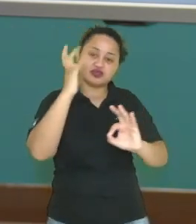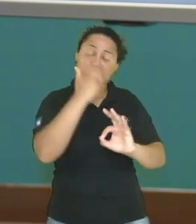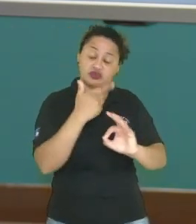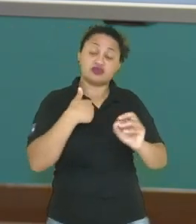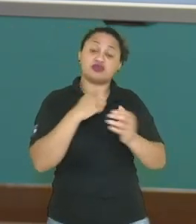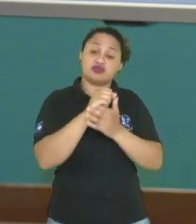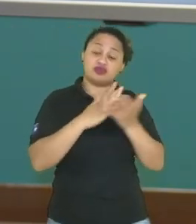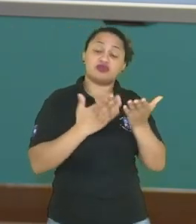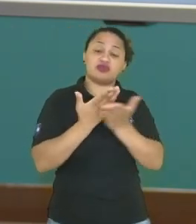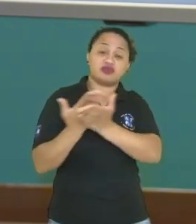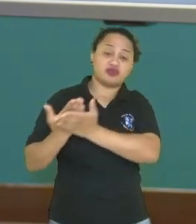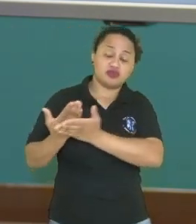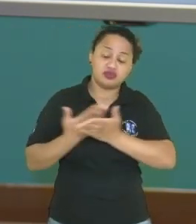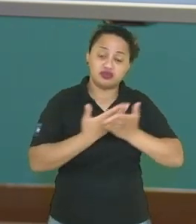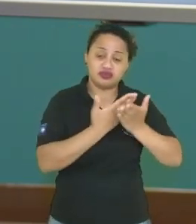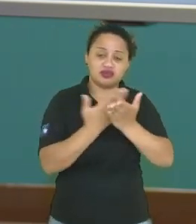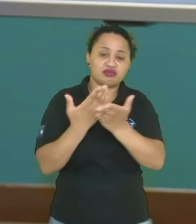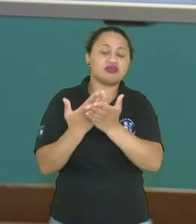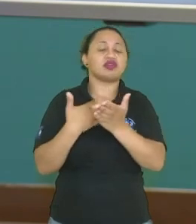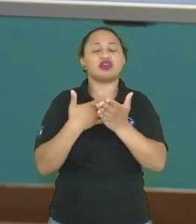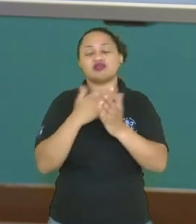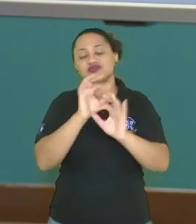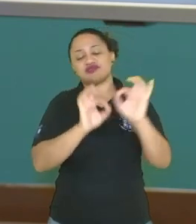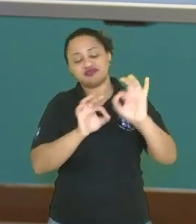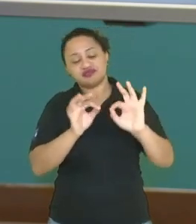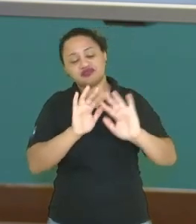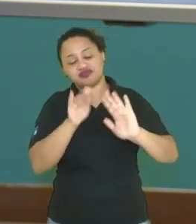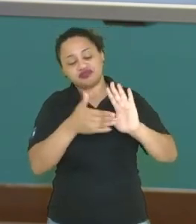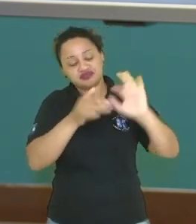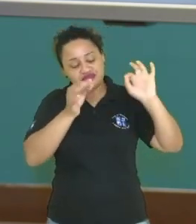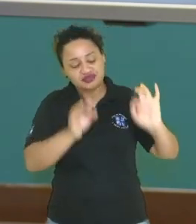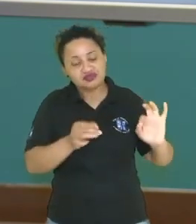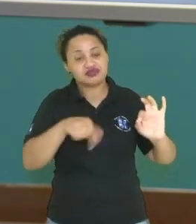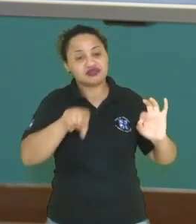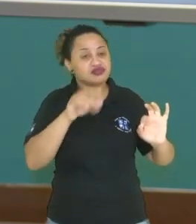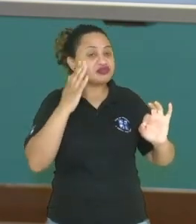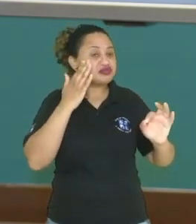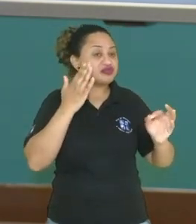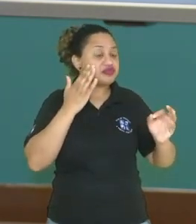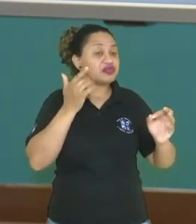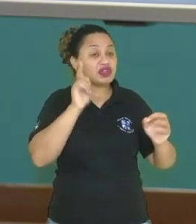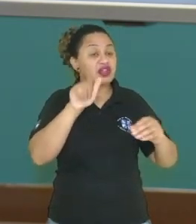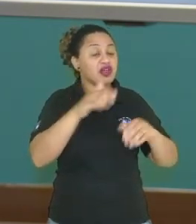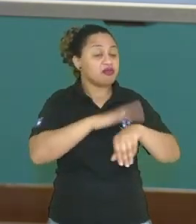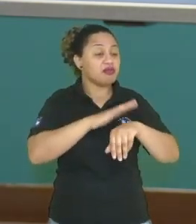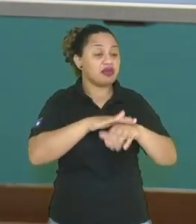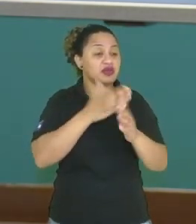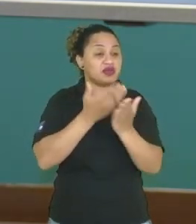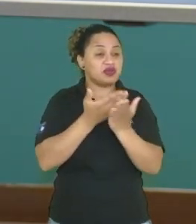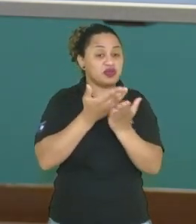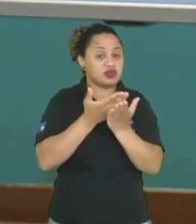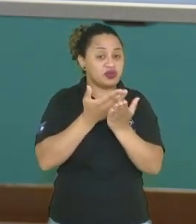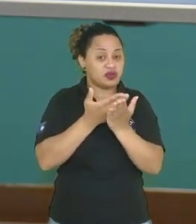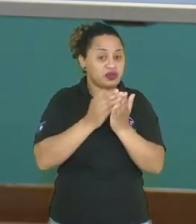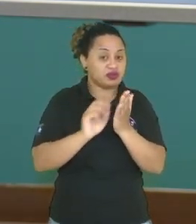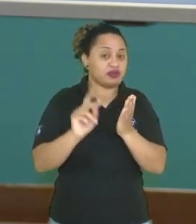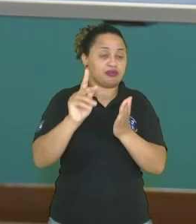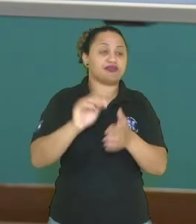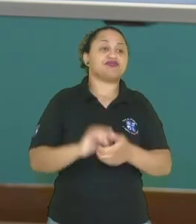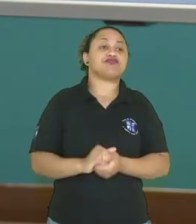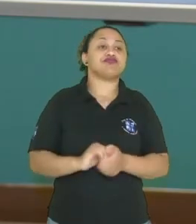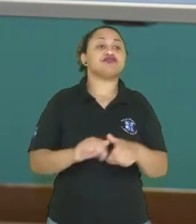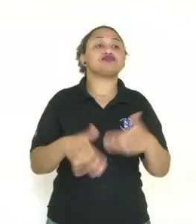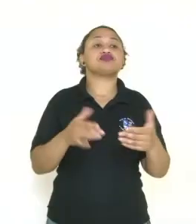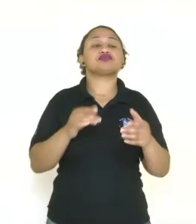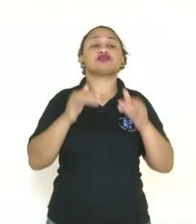bem específica ali nas suas atividades, tá bom? Para a organização proporcionar isso para você. Muito bem,